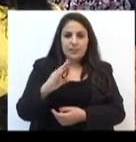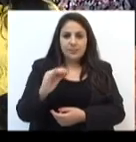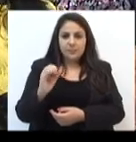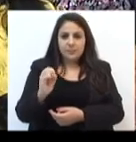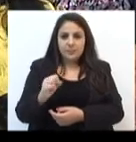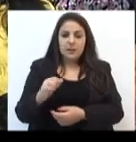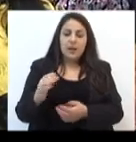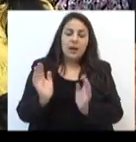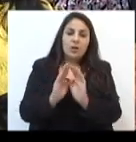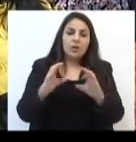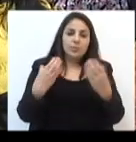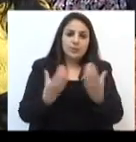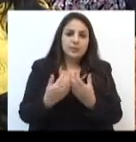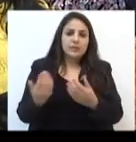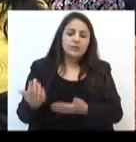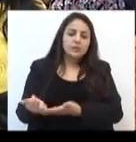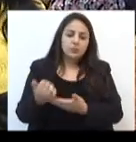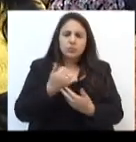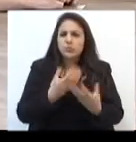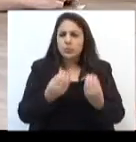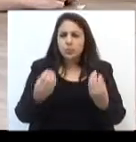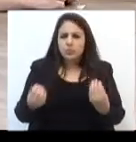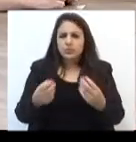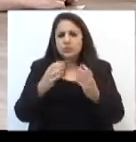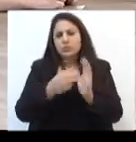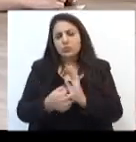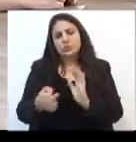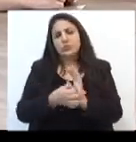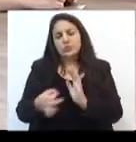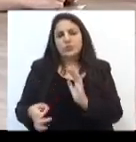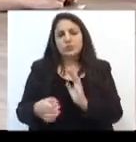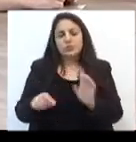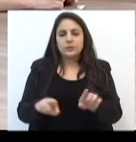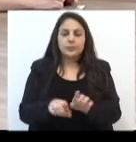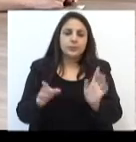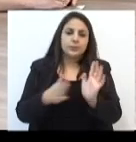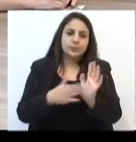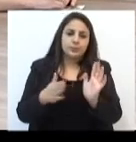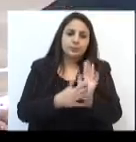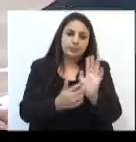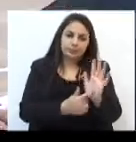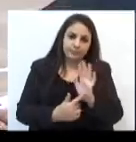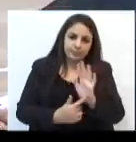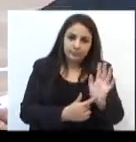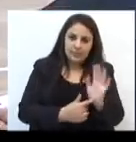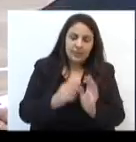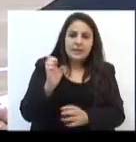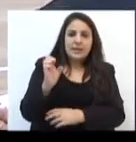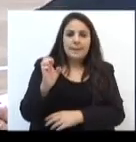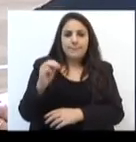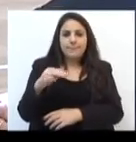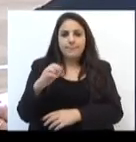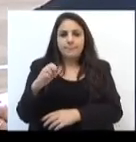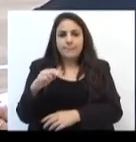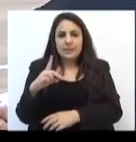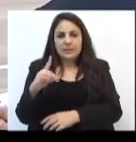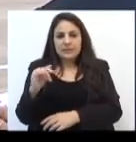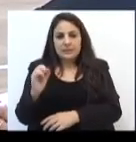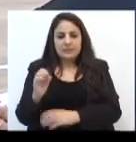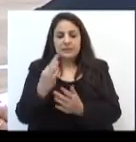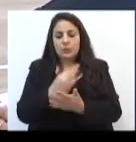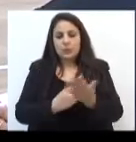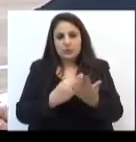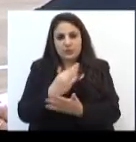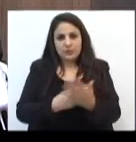comunidade trouxe importantes sugestões. É possível que as propostas sejam apresentadas como emendas ao texto do